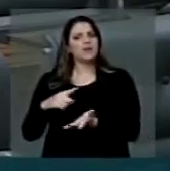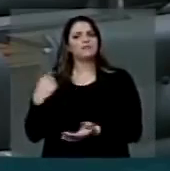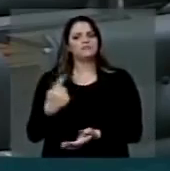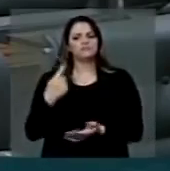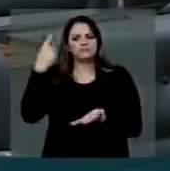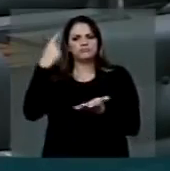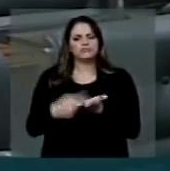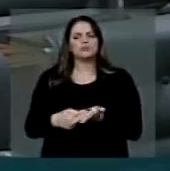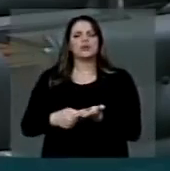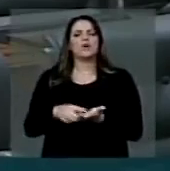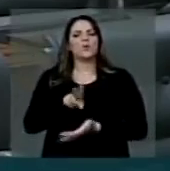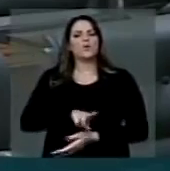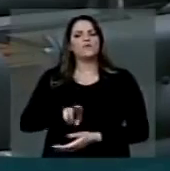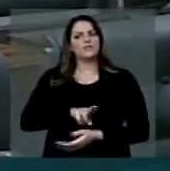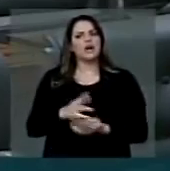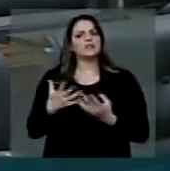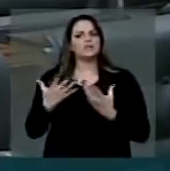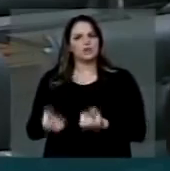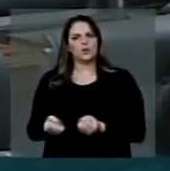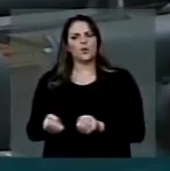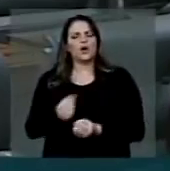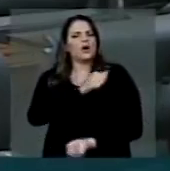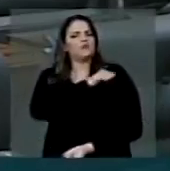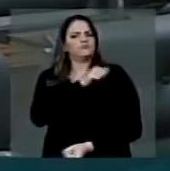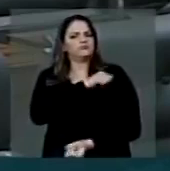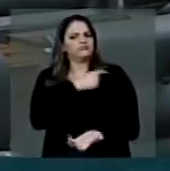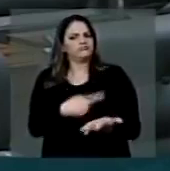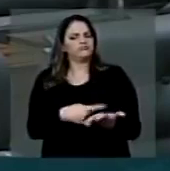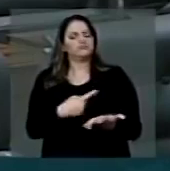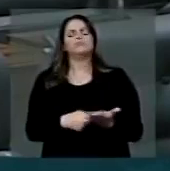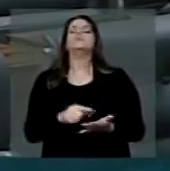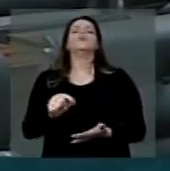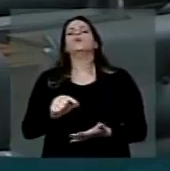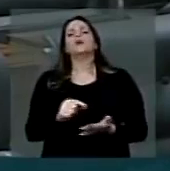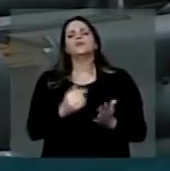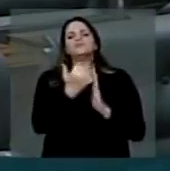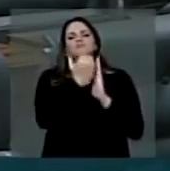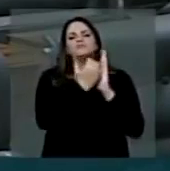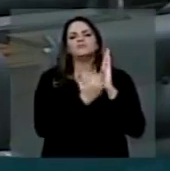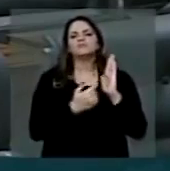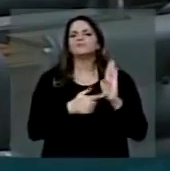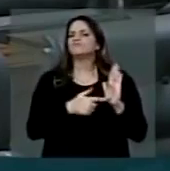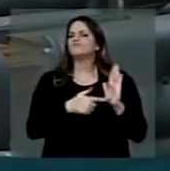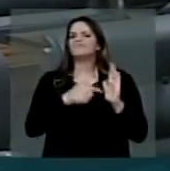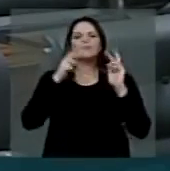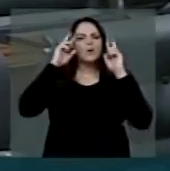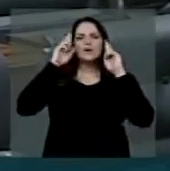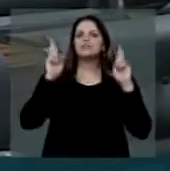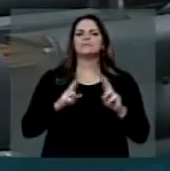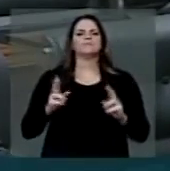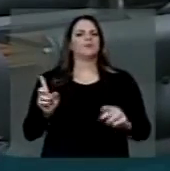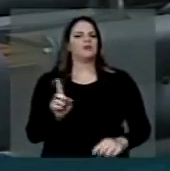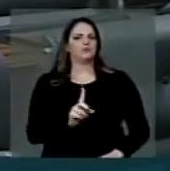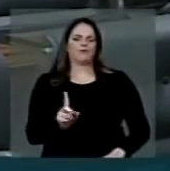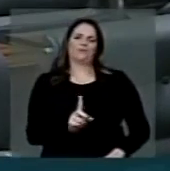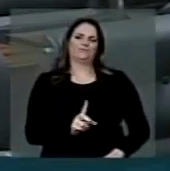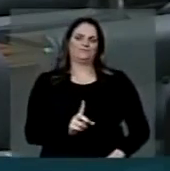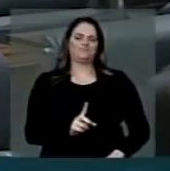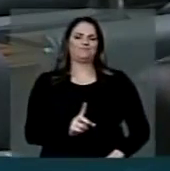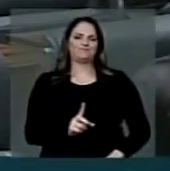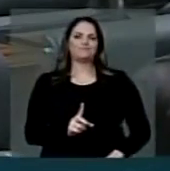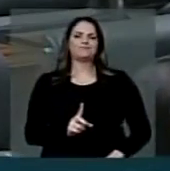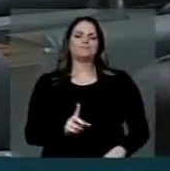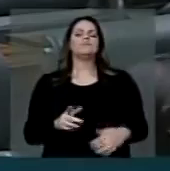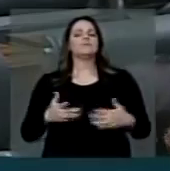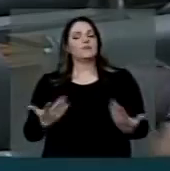pela Universidade, junto aos estudantes, compromissos esses que não estão sendo cumpridos. E é exatamente